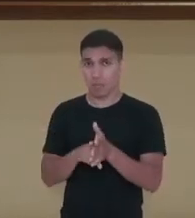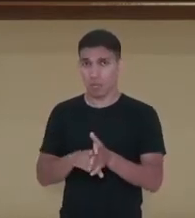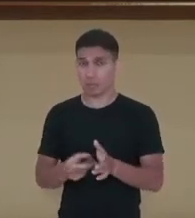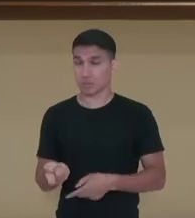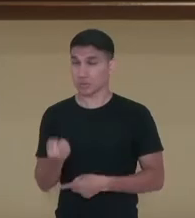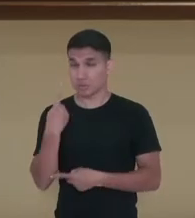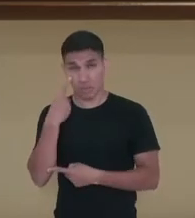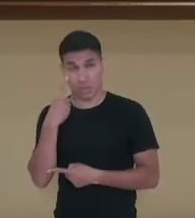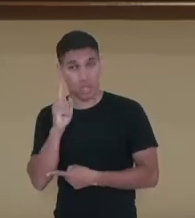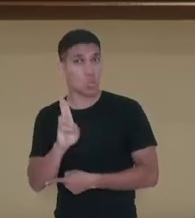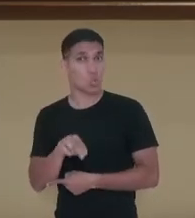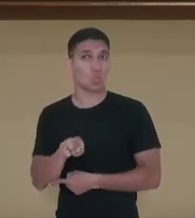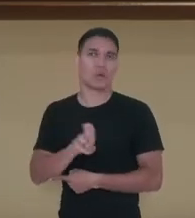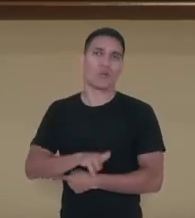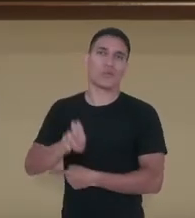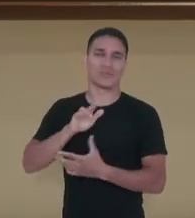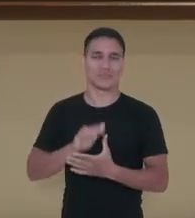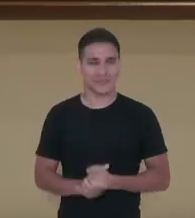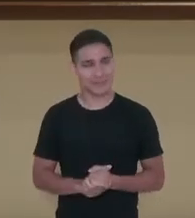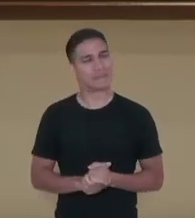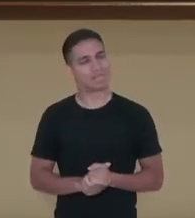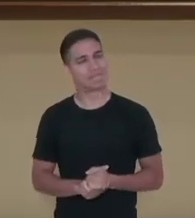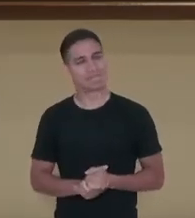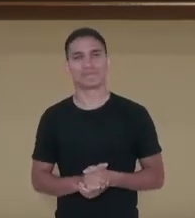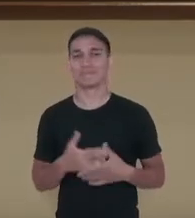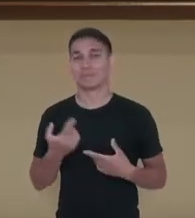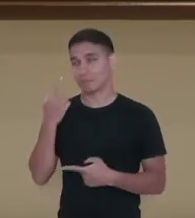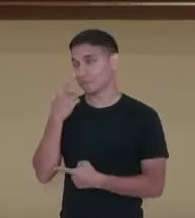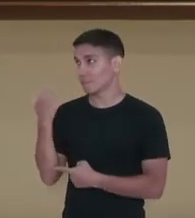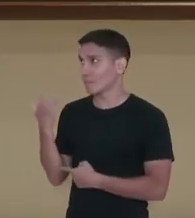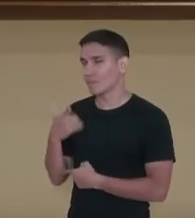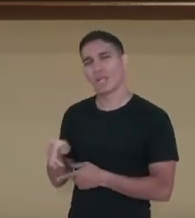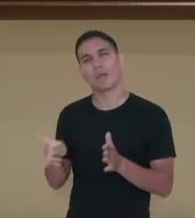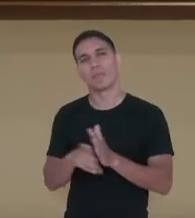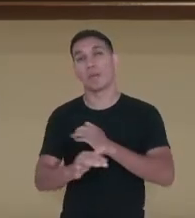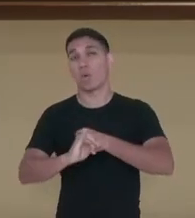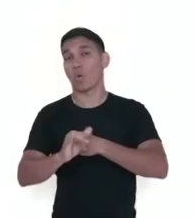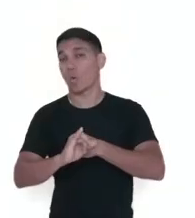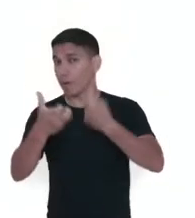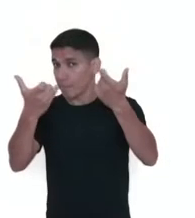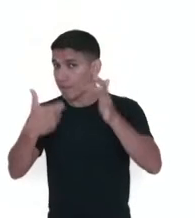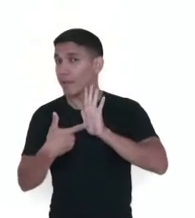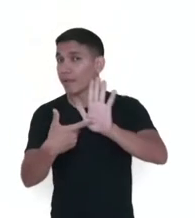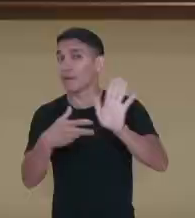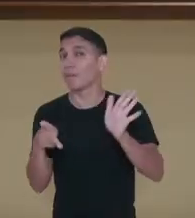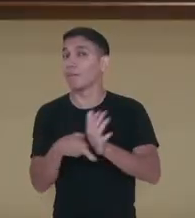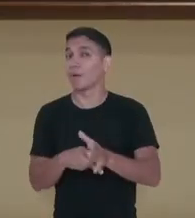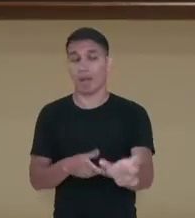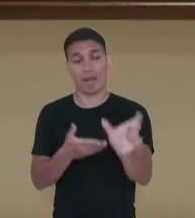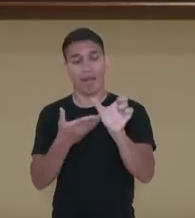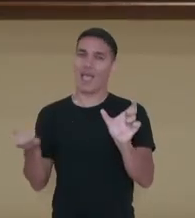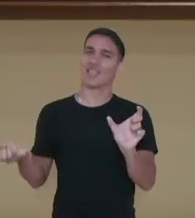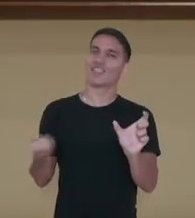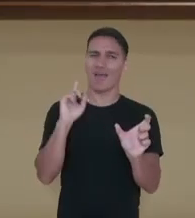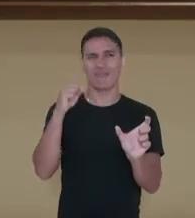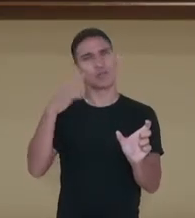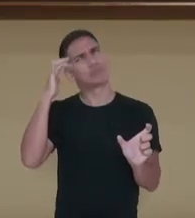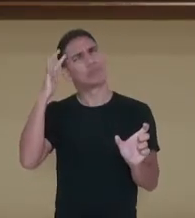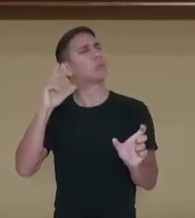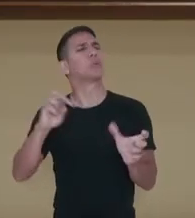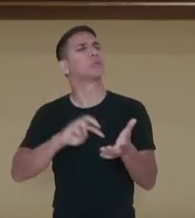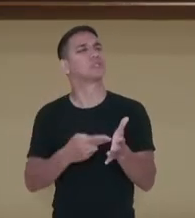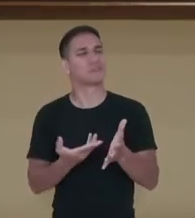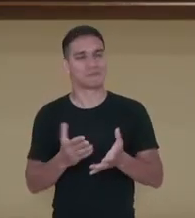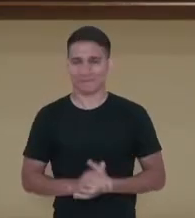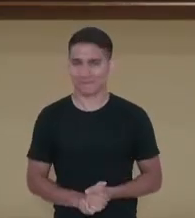quase nunca é usada, né? Então vamos ver aqui. Essa crônica, ela vai trazer uma palavra nova e a gente vai pensar um pouco sobre